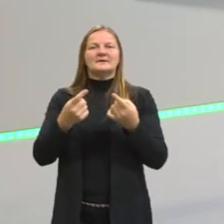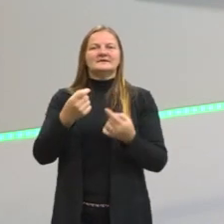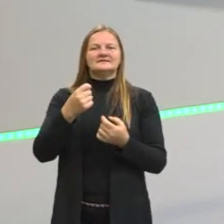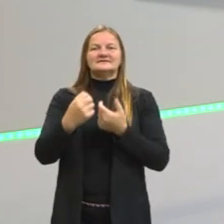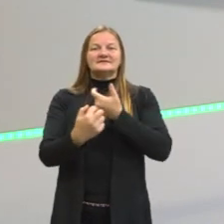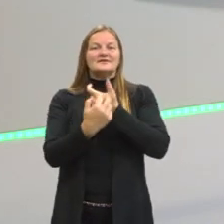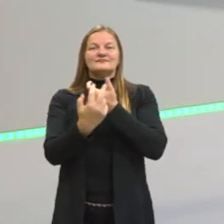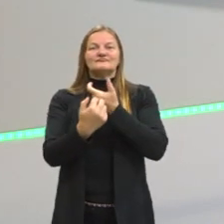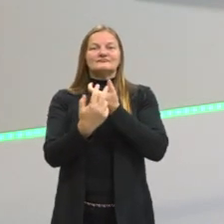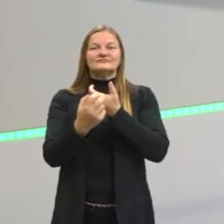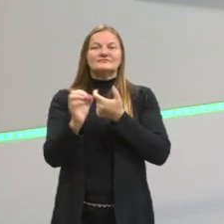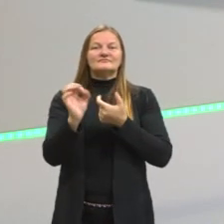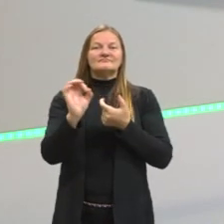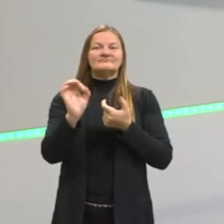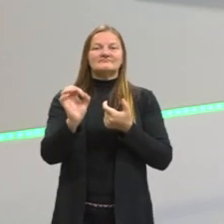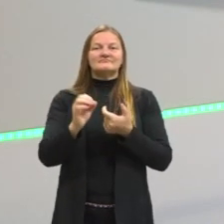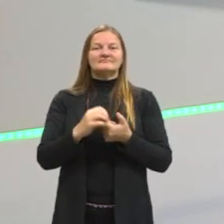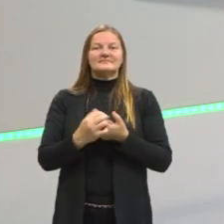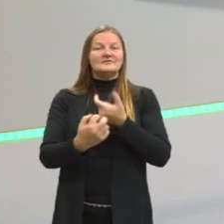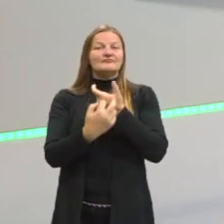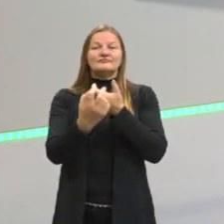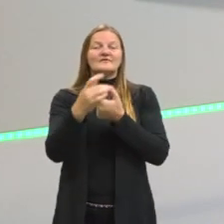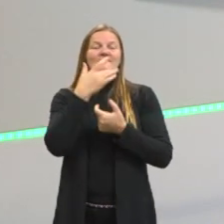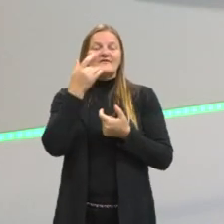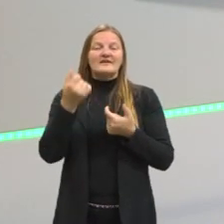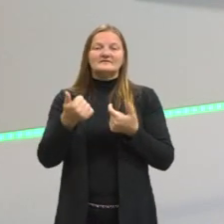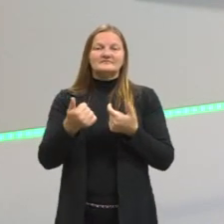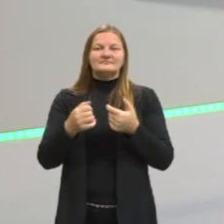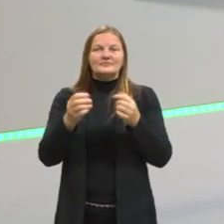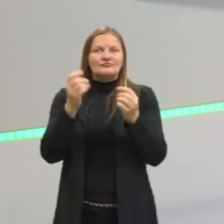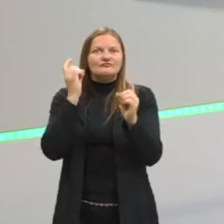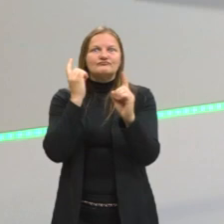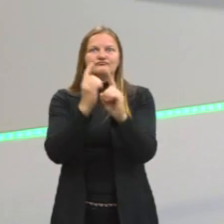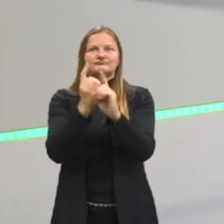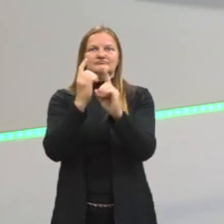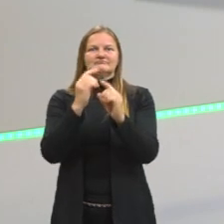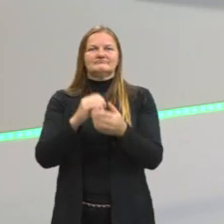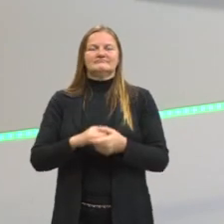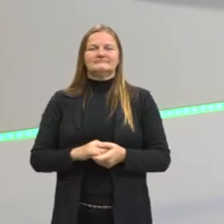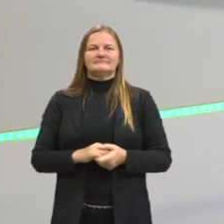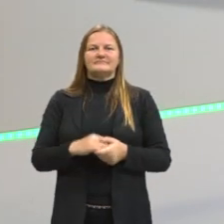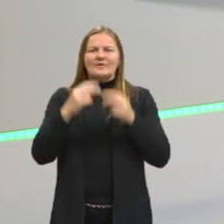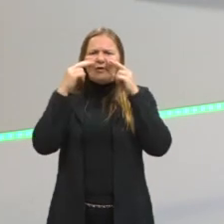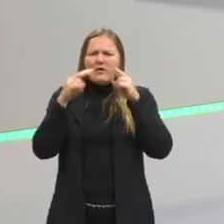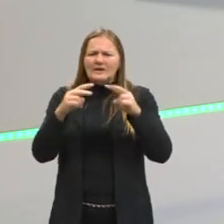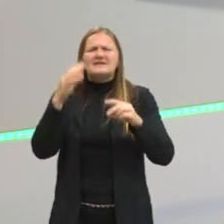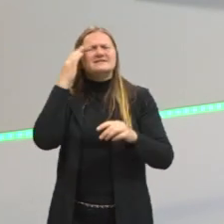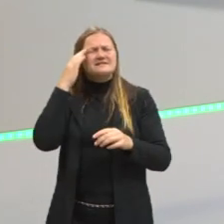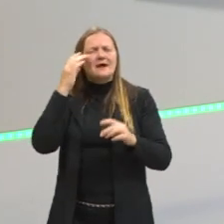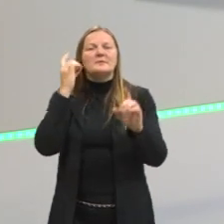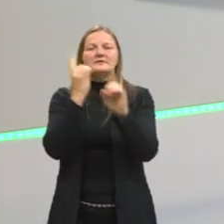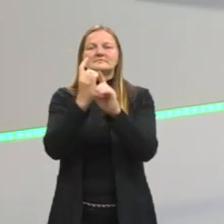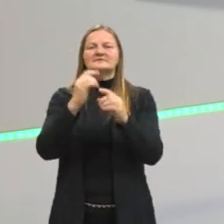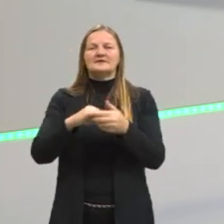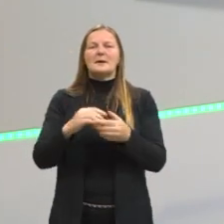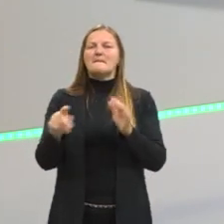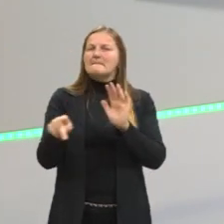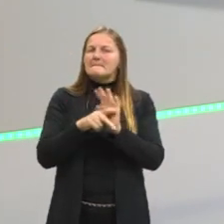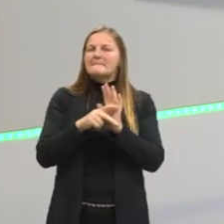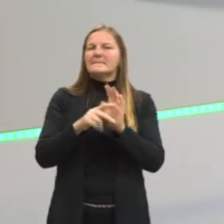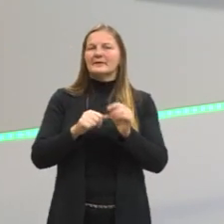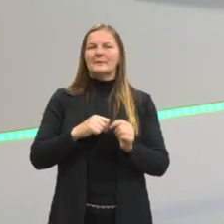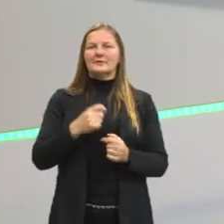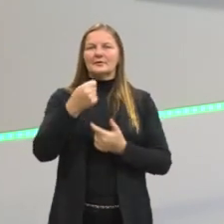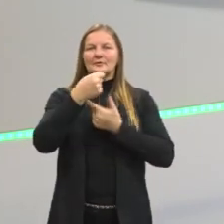diferença entre elas? Aqui não. Aqui está claro. A gente olha e a gente já sabe que aquilo ali se